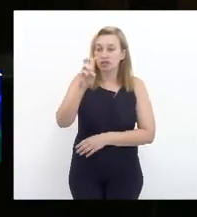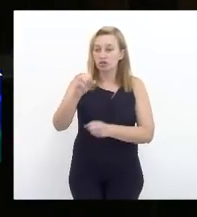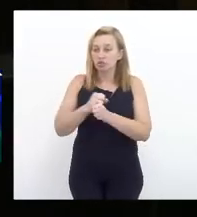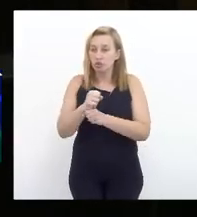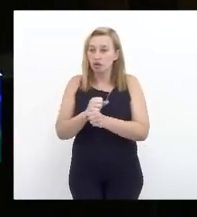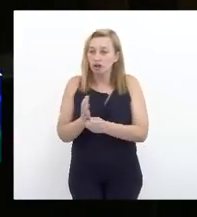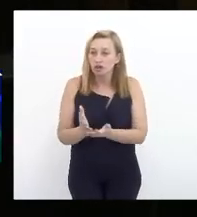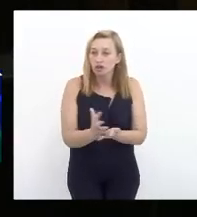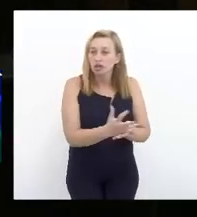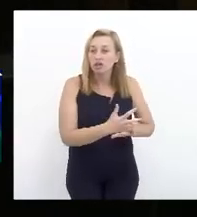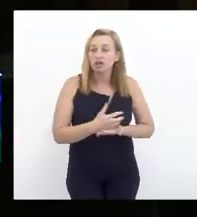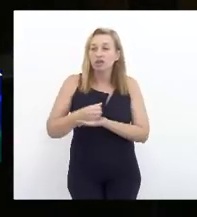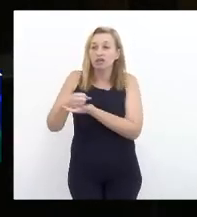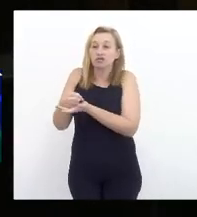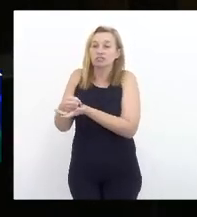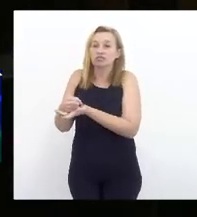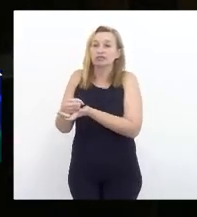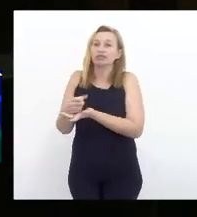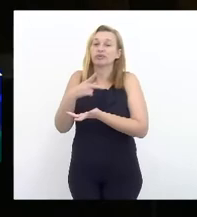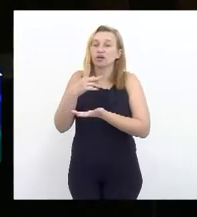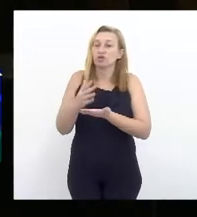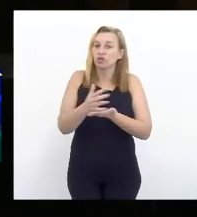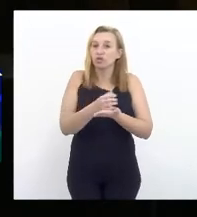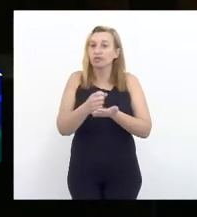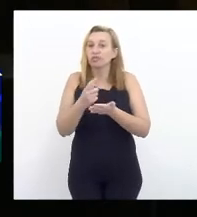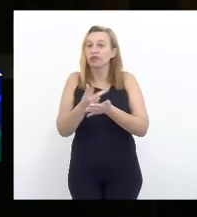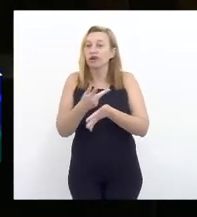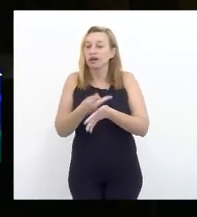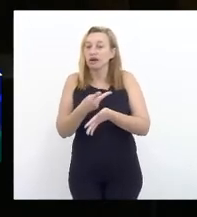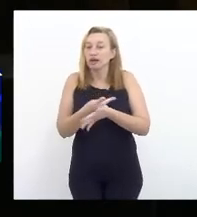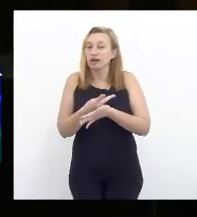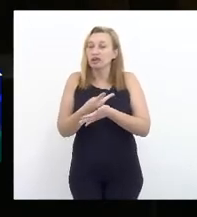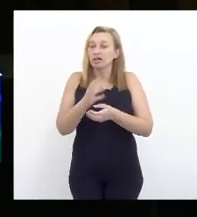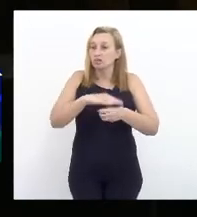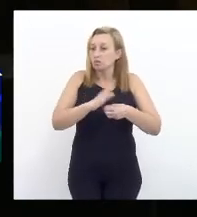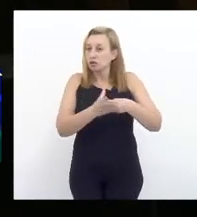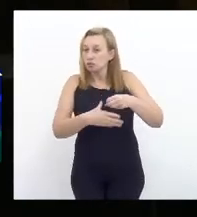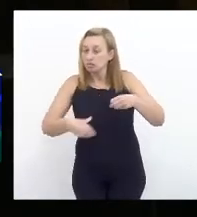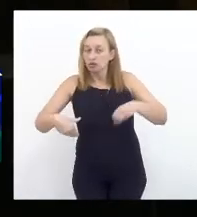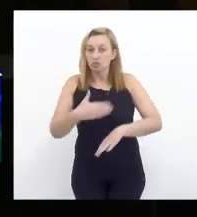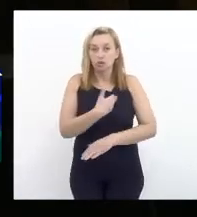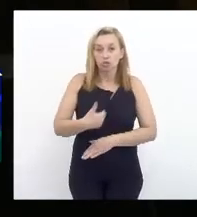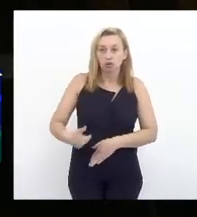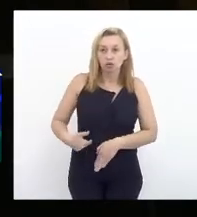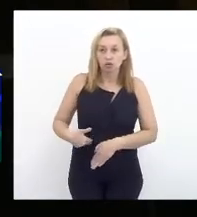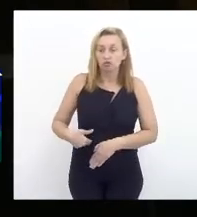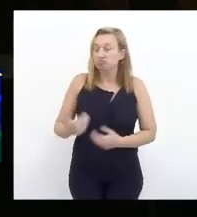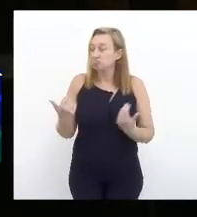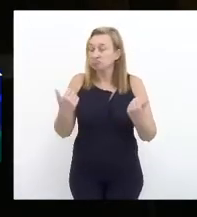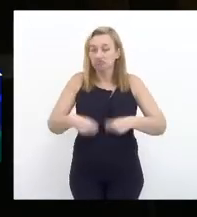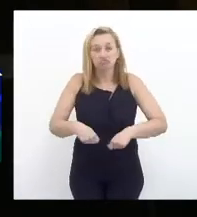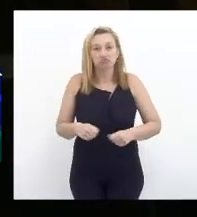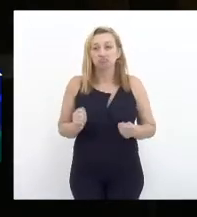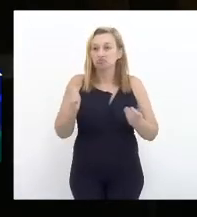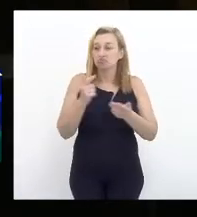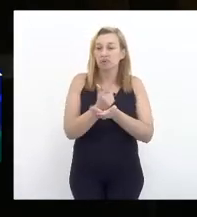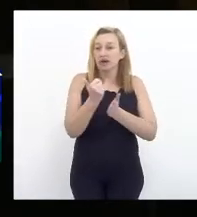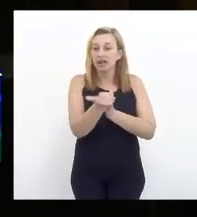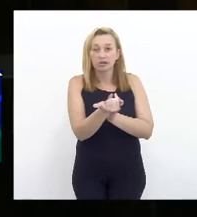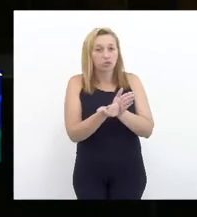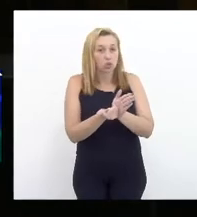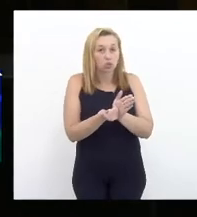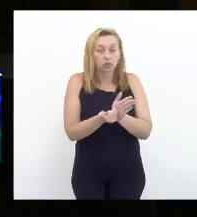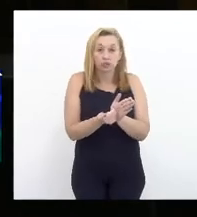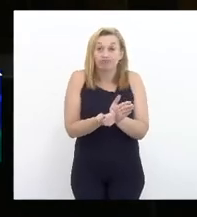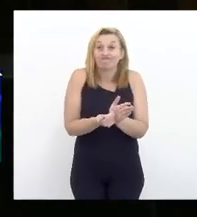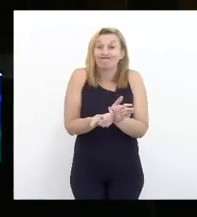foram recolhidos indevidamente, visto que companhia de saneamento pública não precisaria pagar Imposto de Renda.